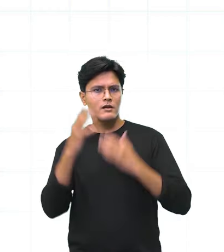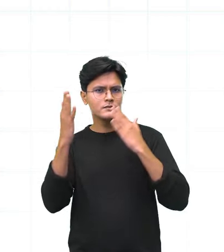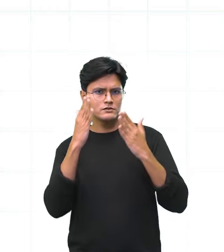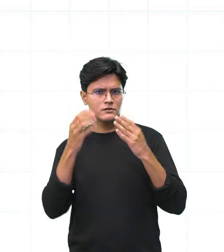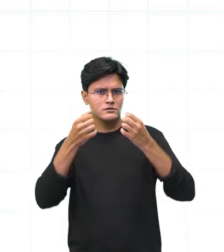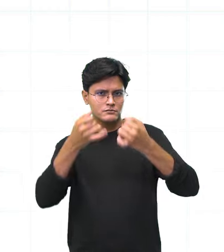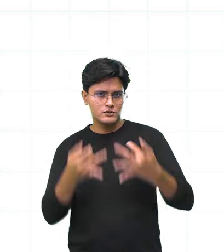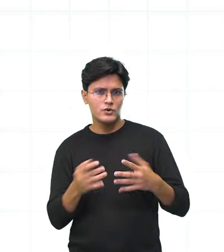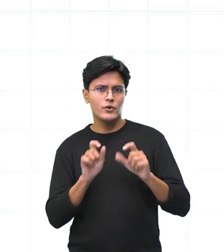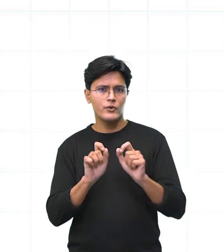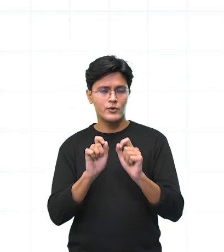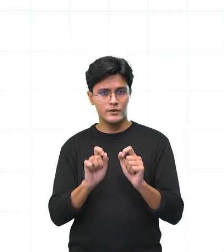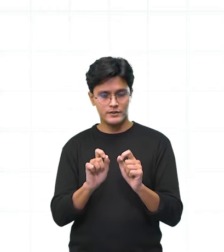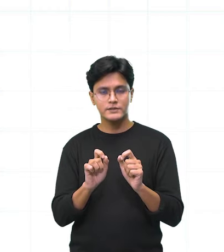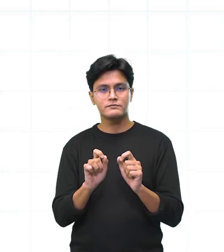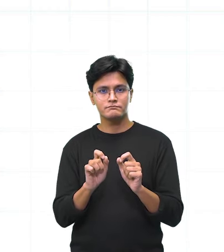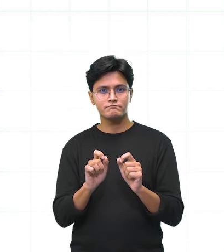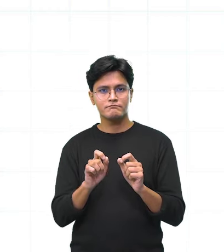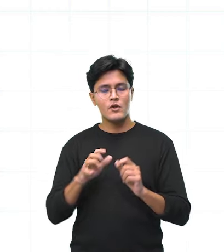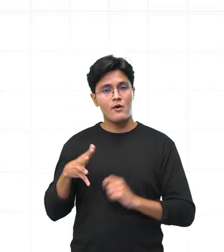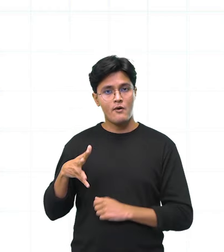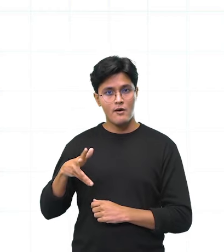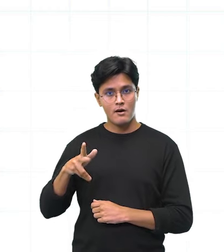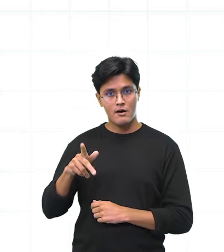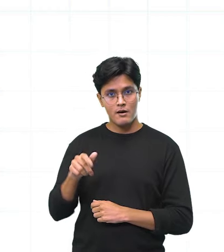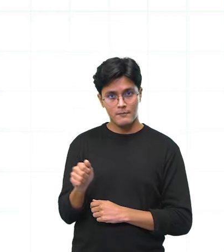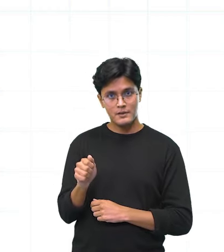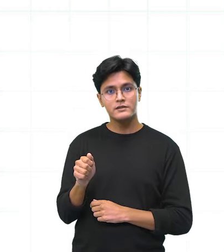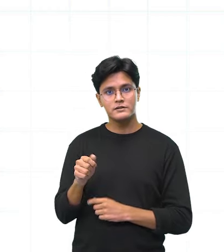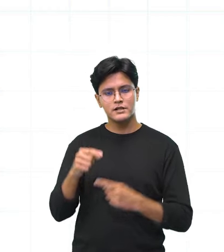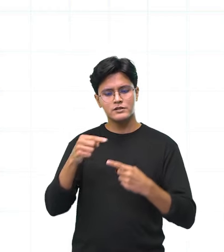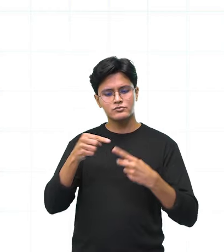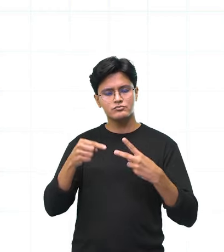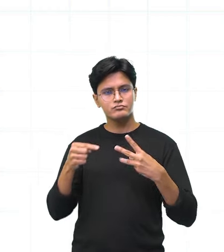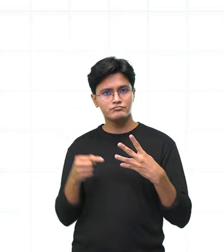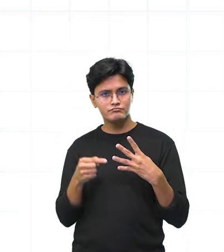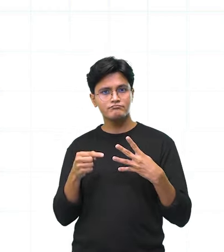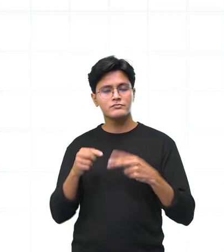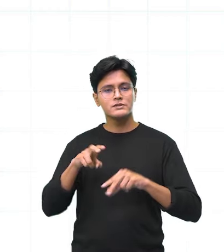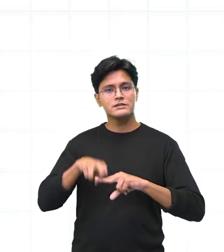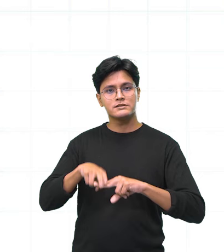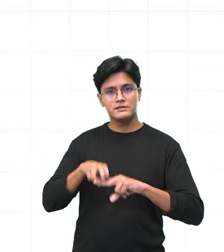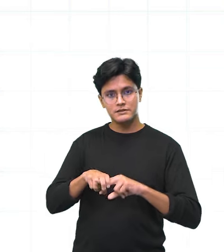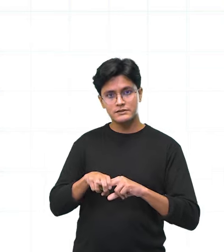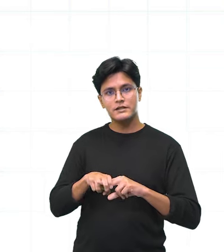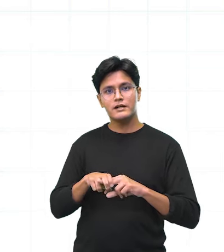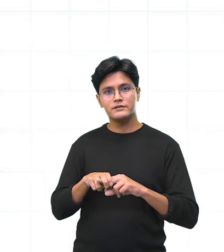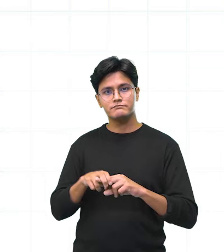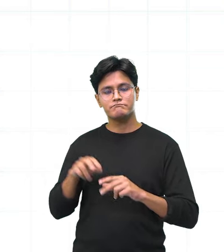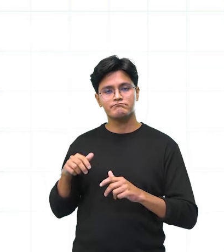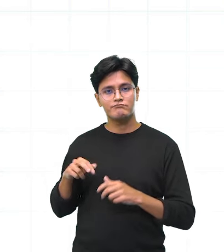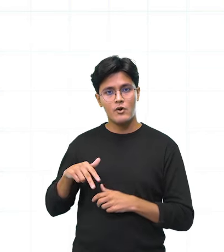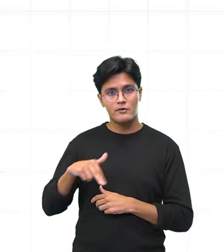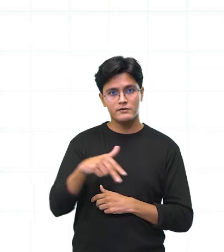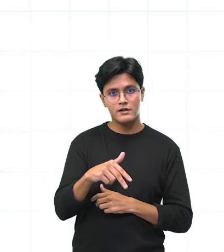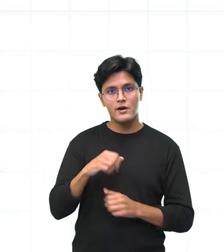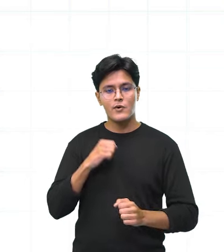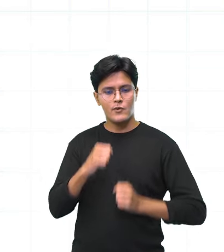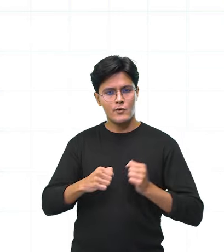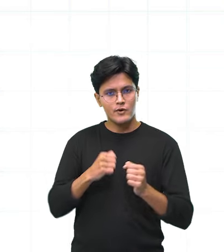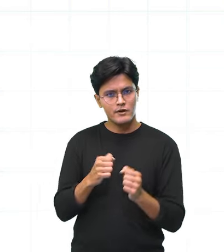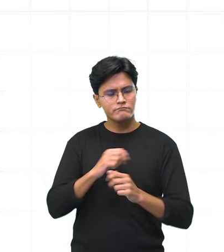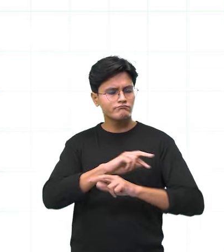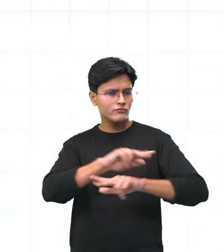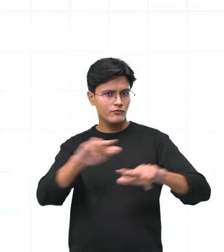Entre as habilidades psicomotoras estão o sentar, andar, correr, entre